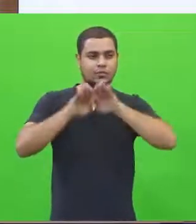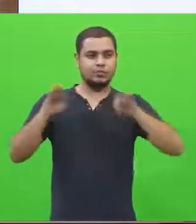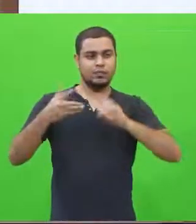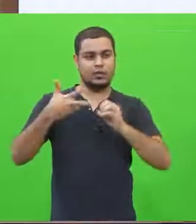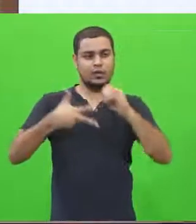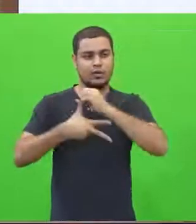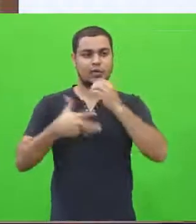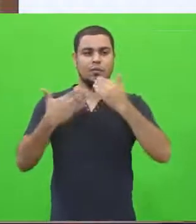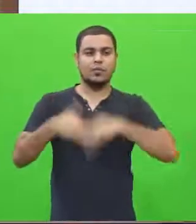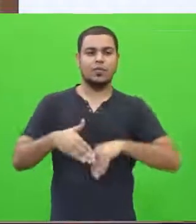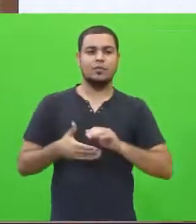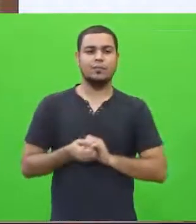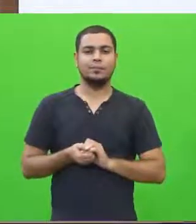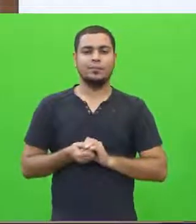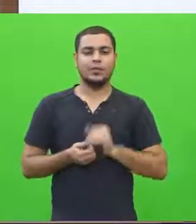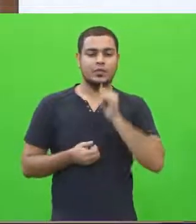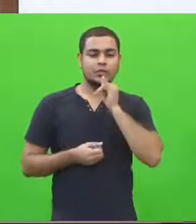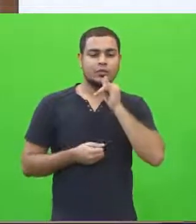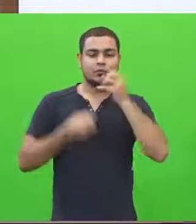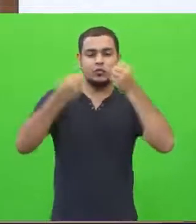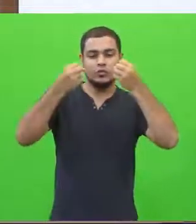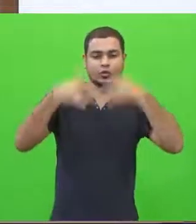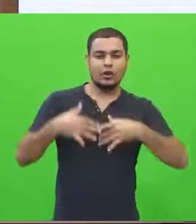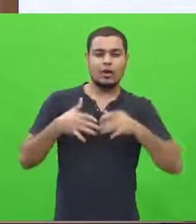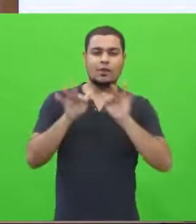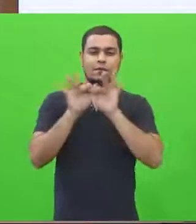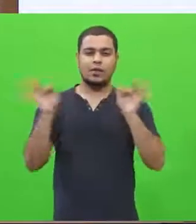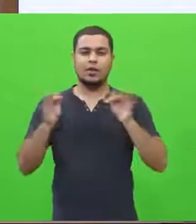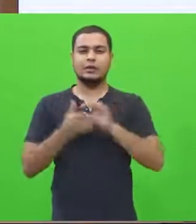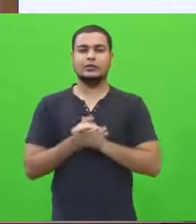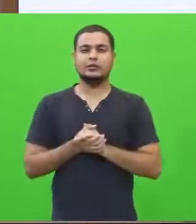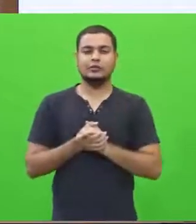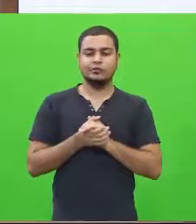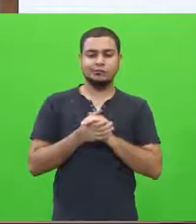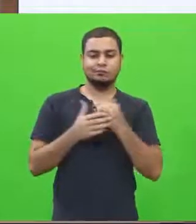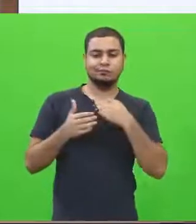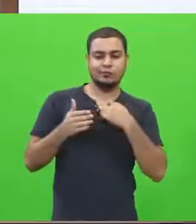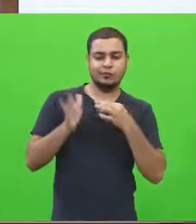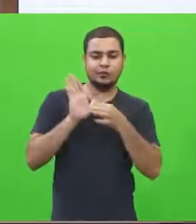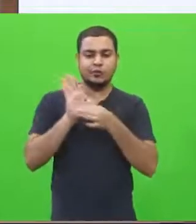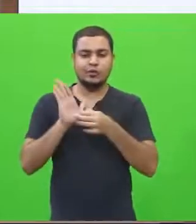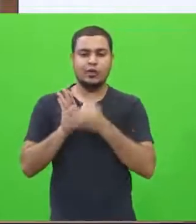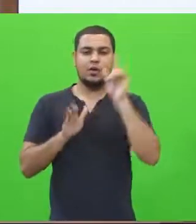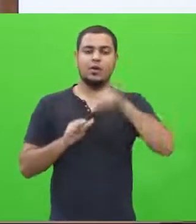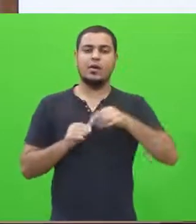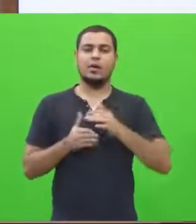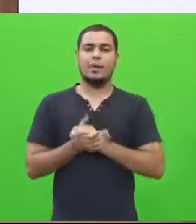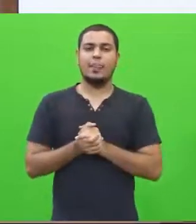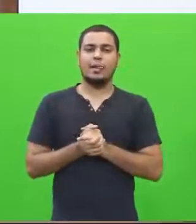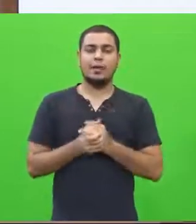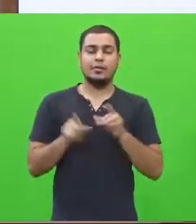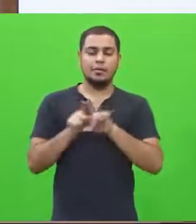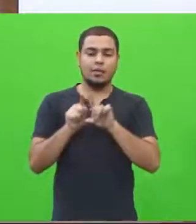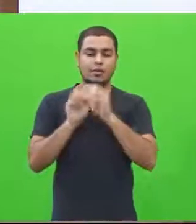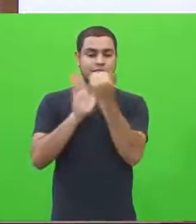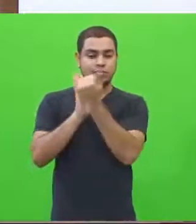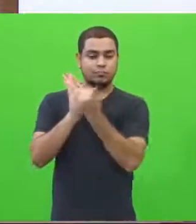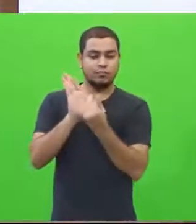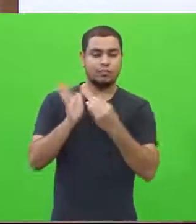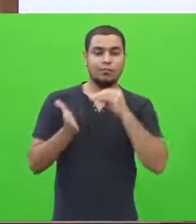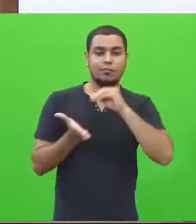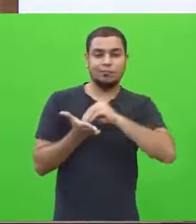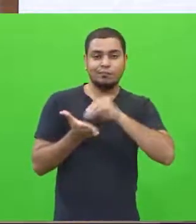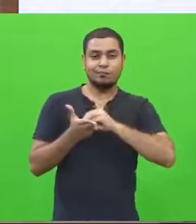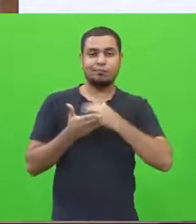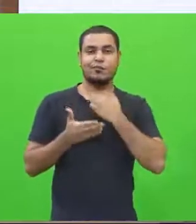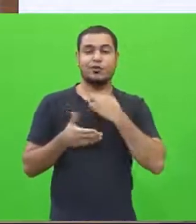sua defesa, as justificativas, a sua intervenção, que são pontos, aspectos que não podem faltar na